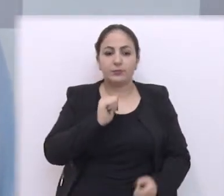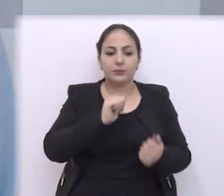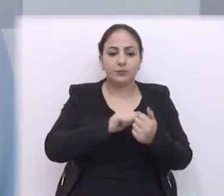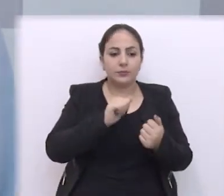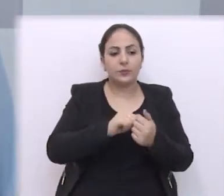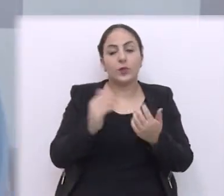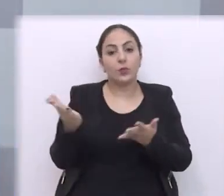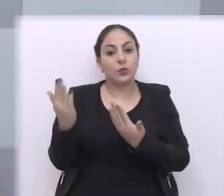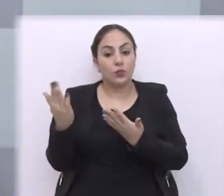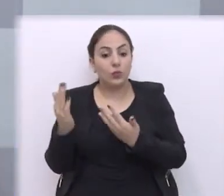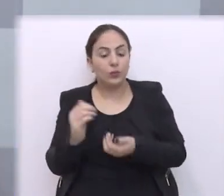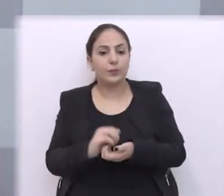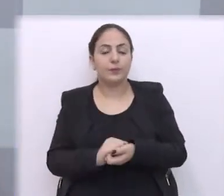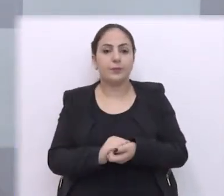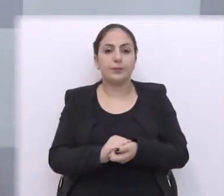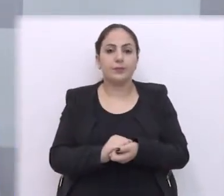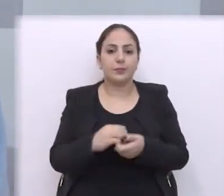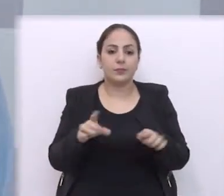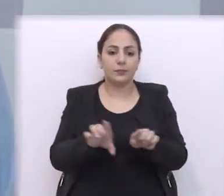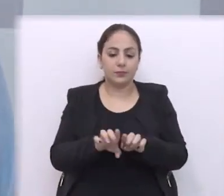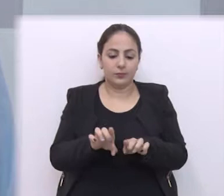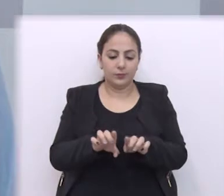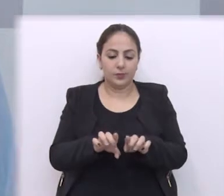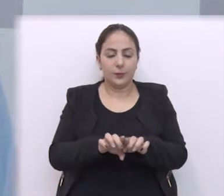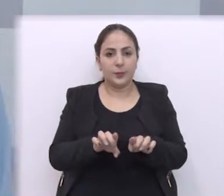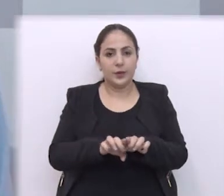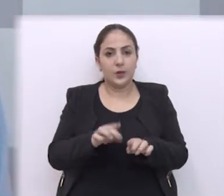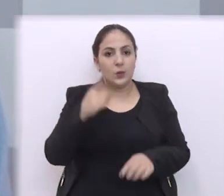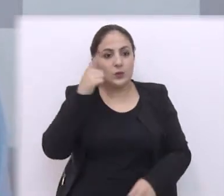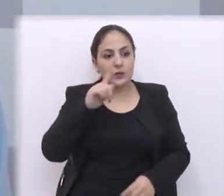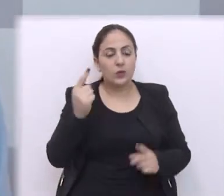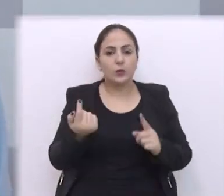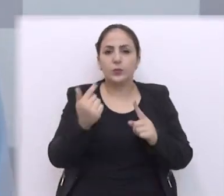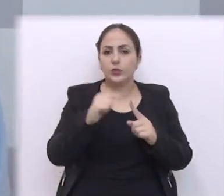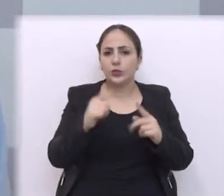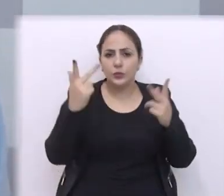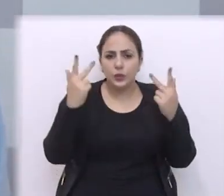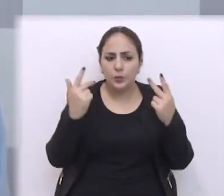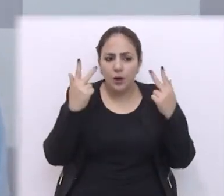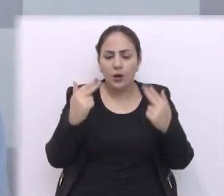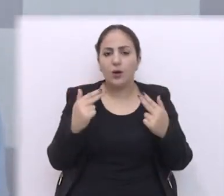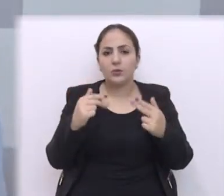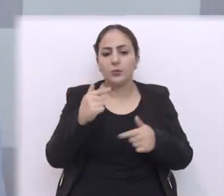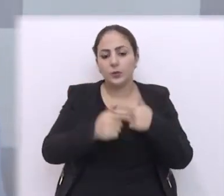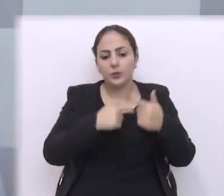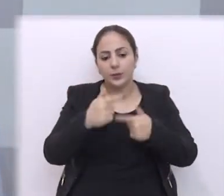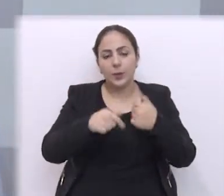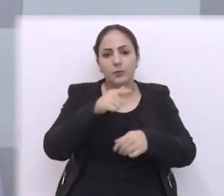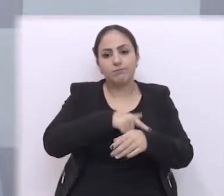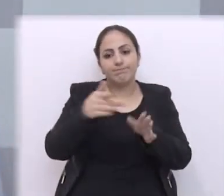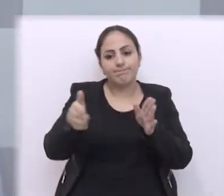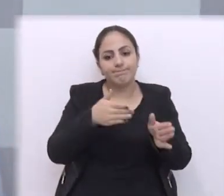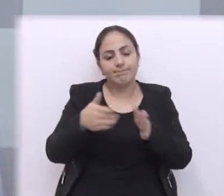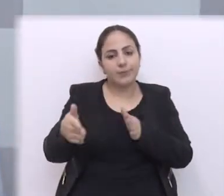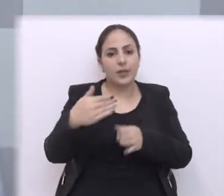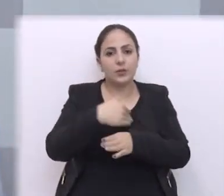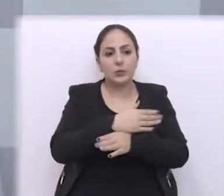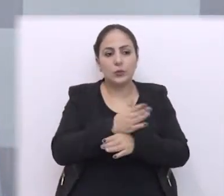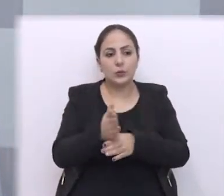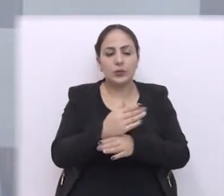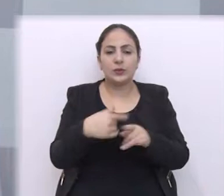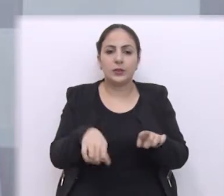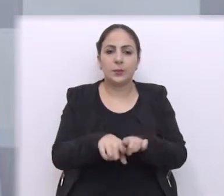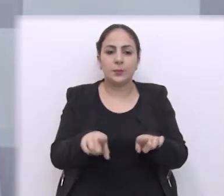juntar jovens para um objetivo em comum para um trabalho de longo prazo para